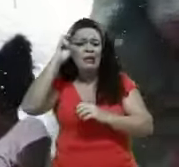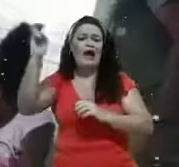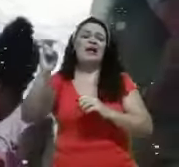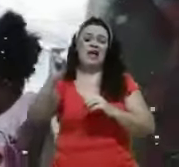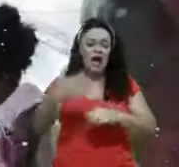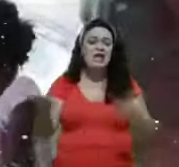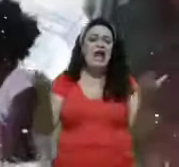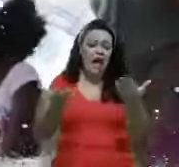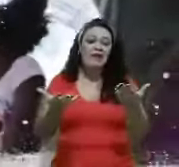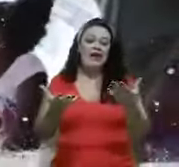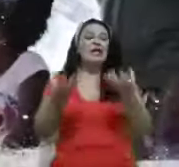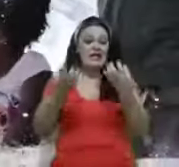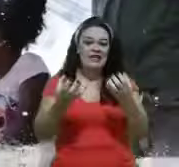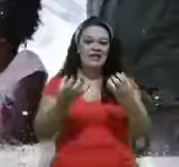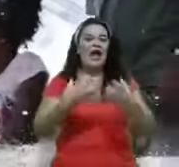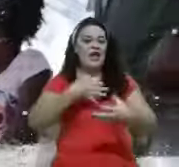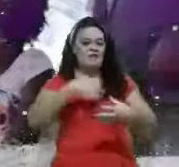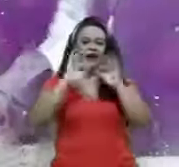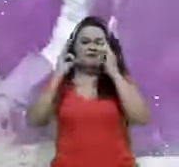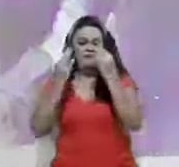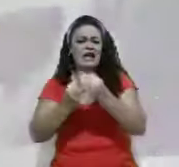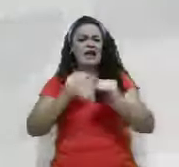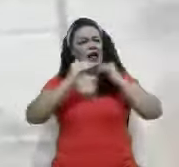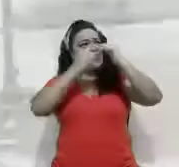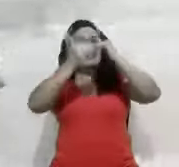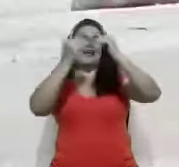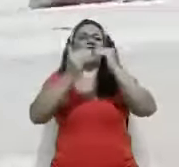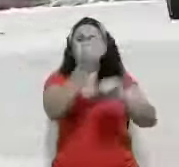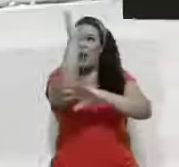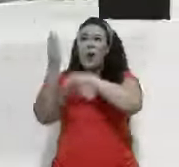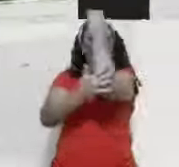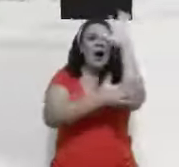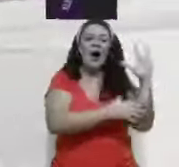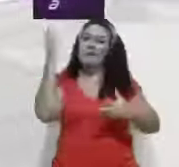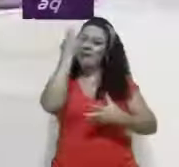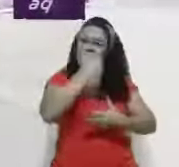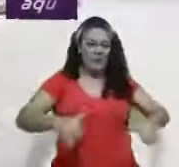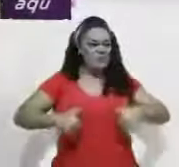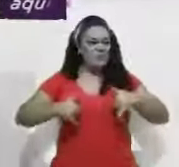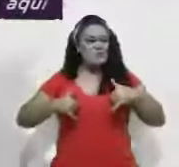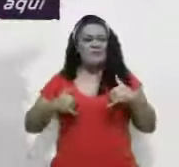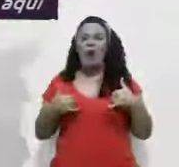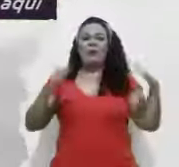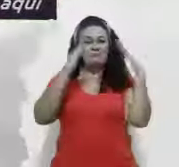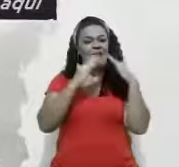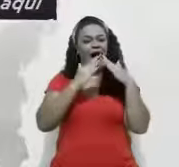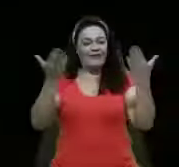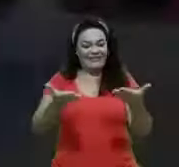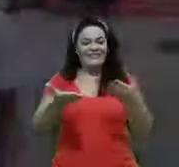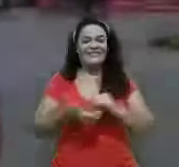como as minhas filhas, quero que outras crianças cresçam em um bairro bonito, arborizado e que dá orgulho de dizer Eu moro aqui.